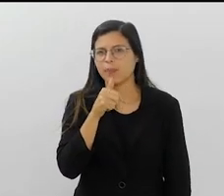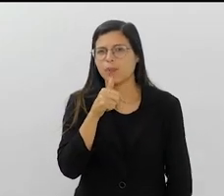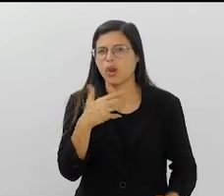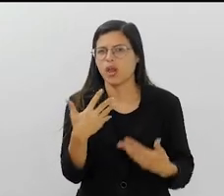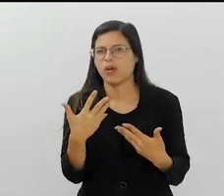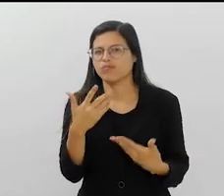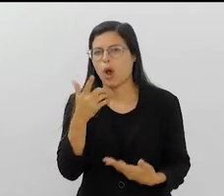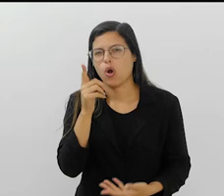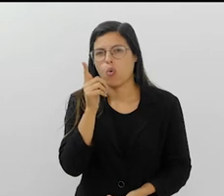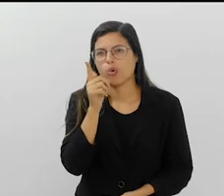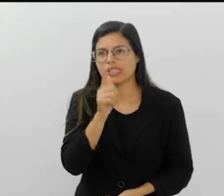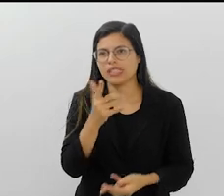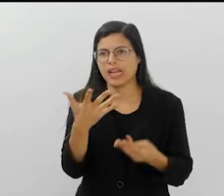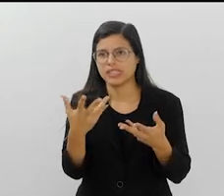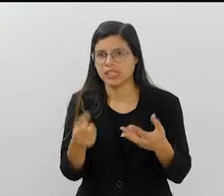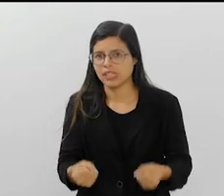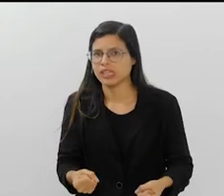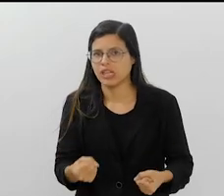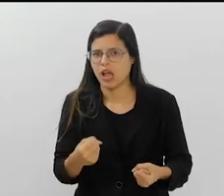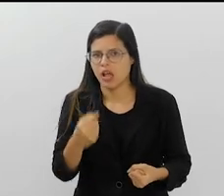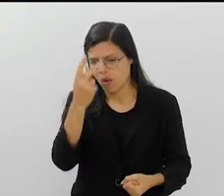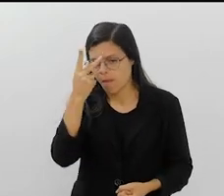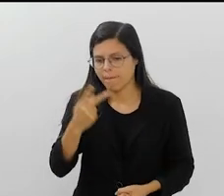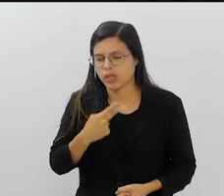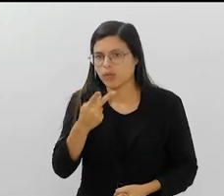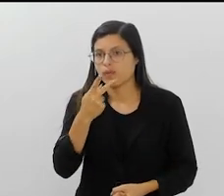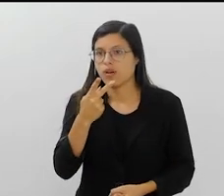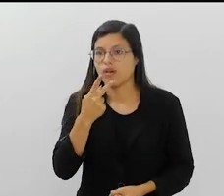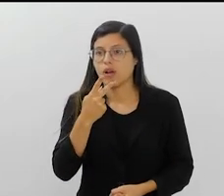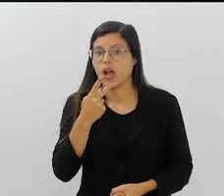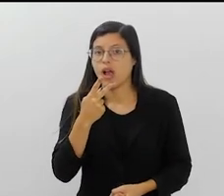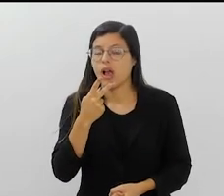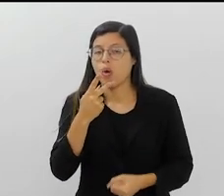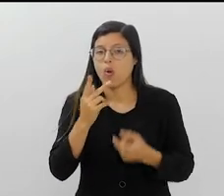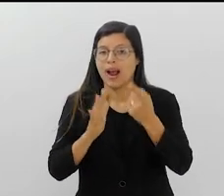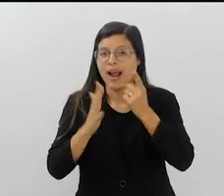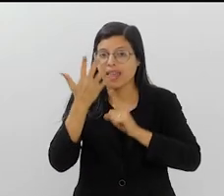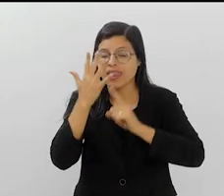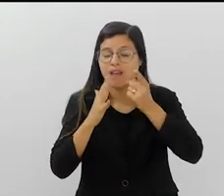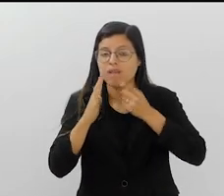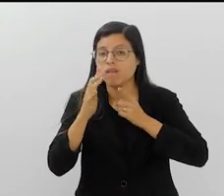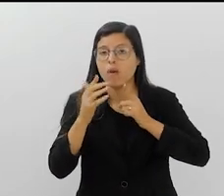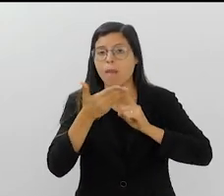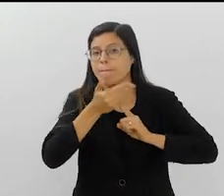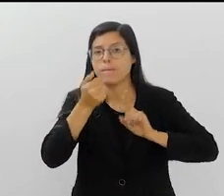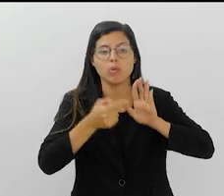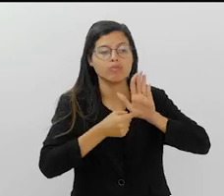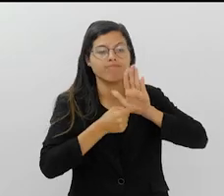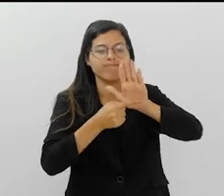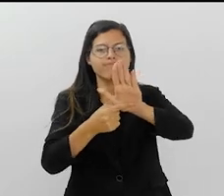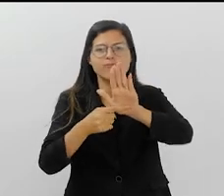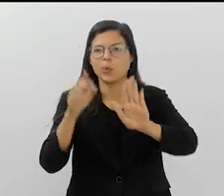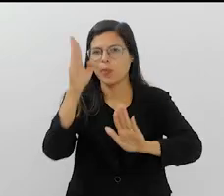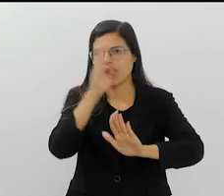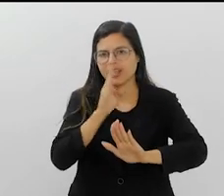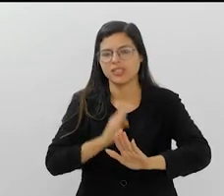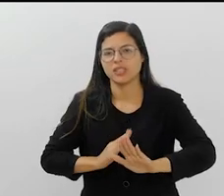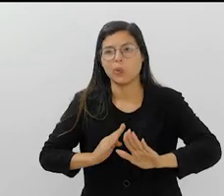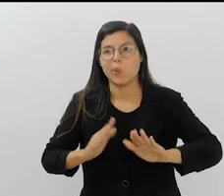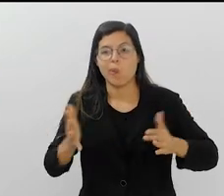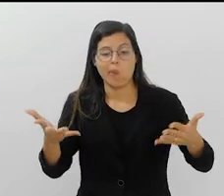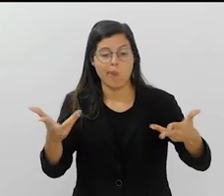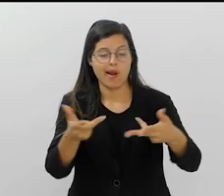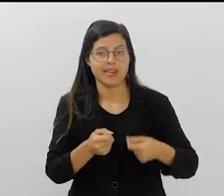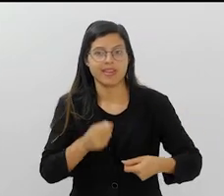a aceitar isso, a eu mesmo dizer isso. Mas eu não tenho dúvida que o carnaval é a melhor cara do Brasil. Se tivesse que sentar uma grande